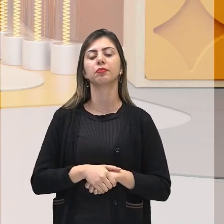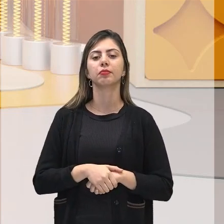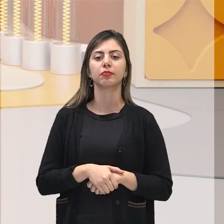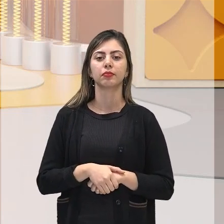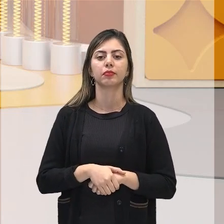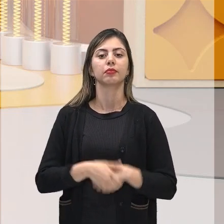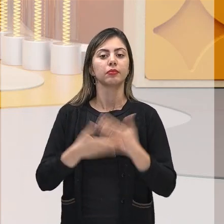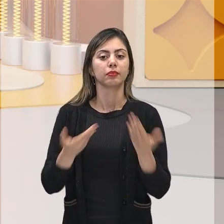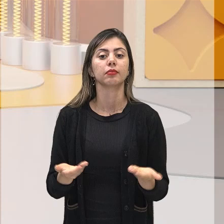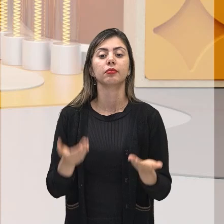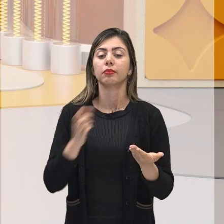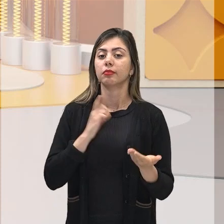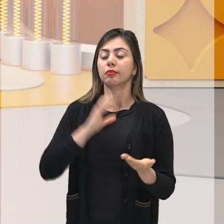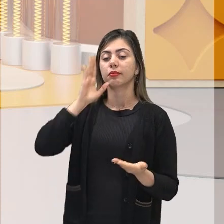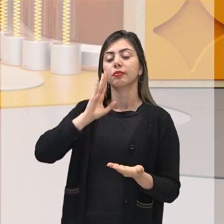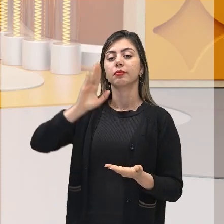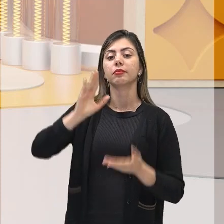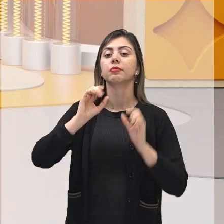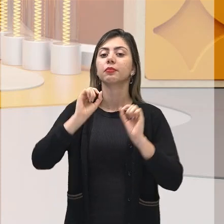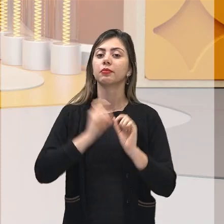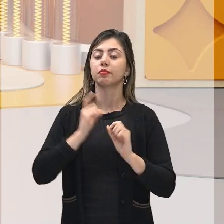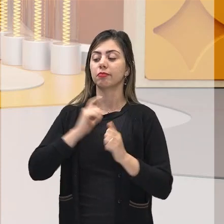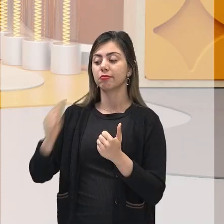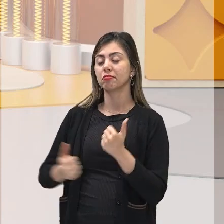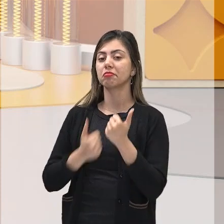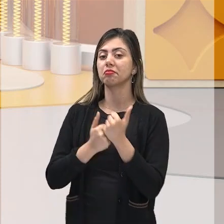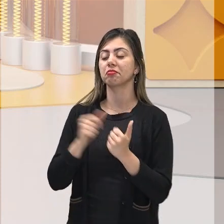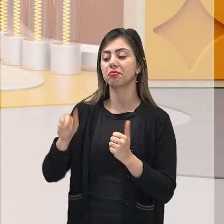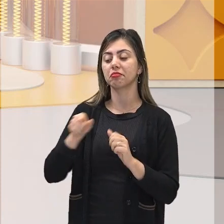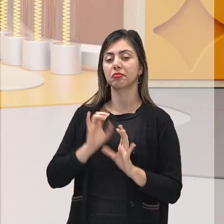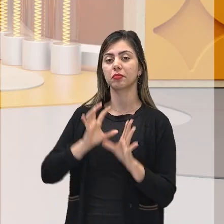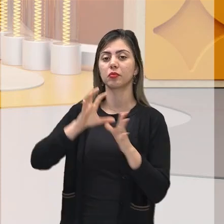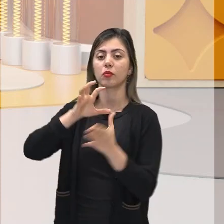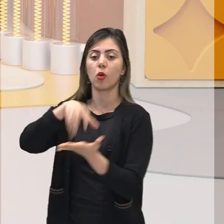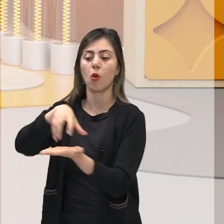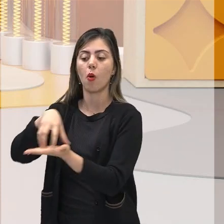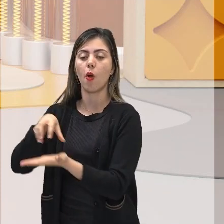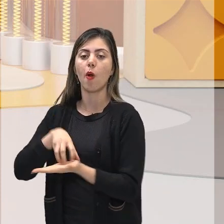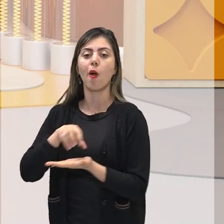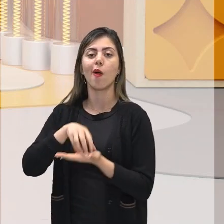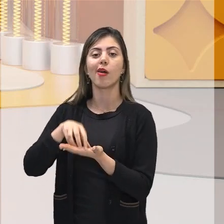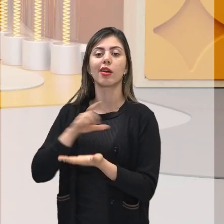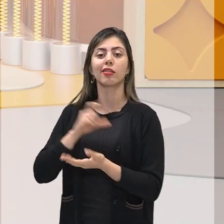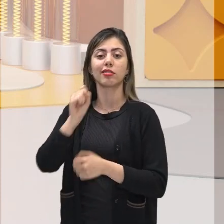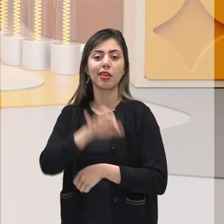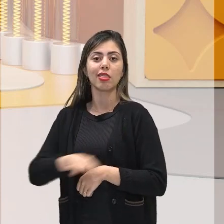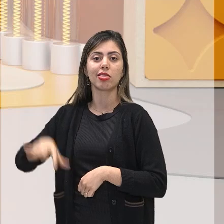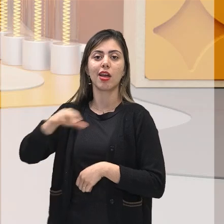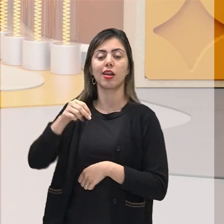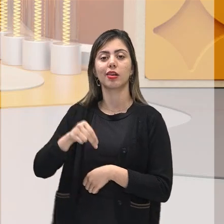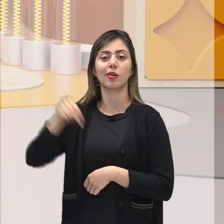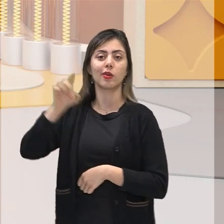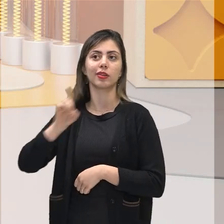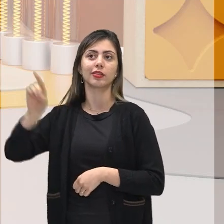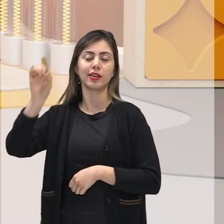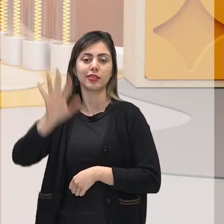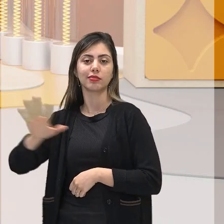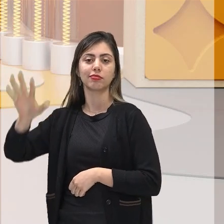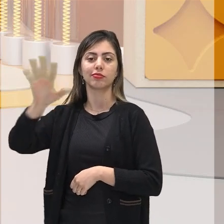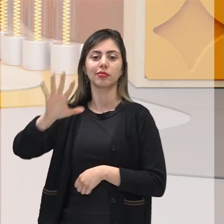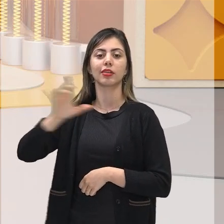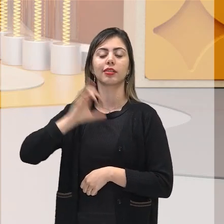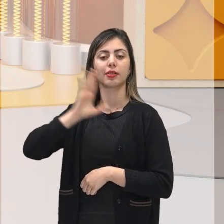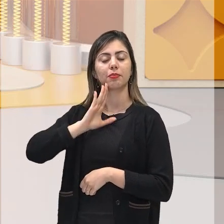E, principalmente, ela apoia essas instituições dentro da região Nordeste, a principal área onde a Fundação